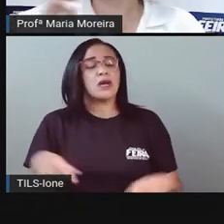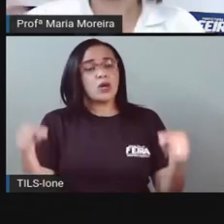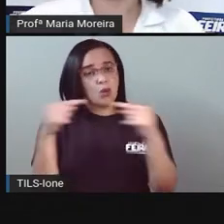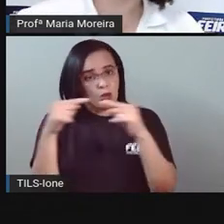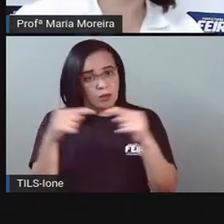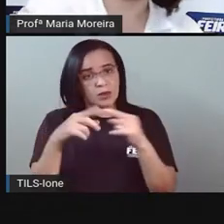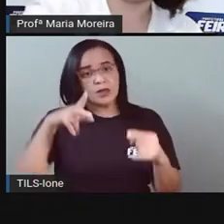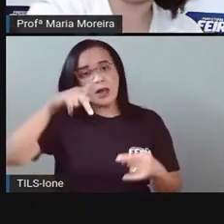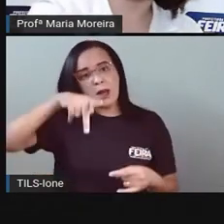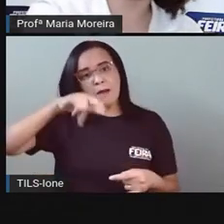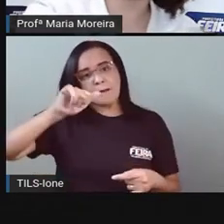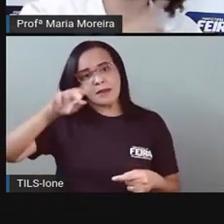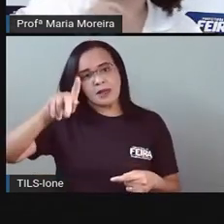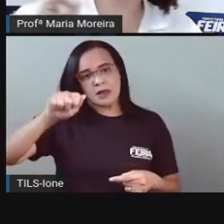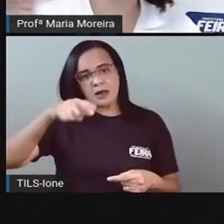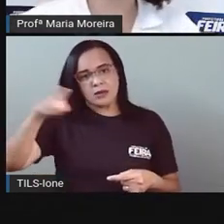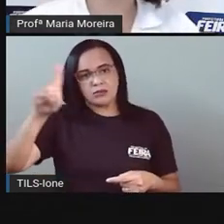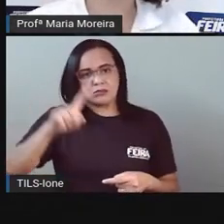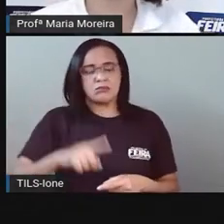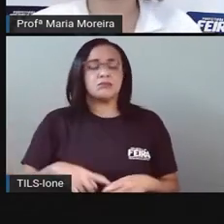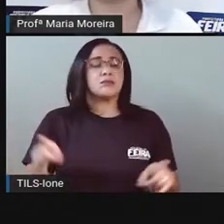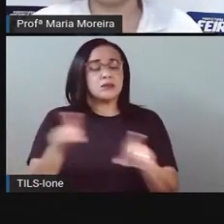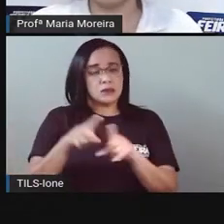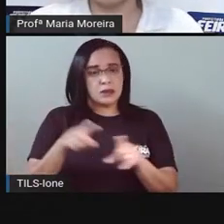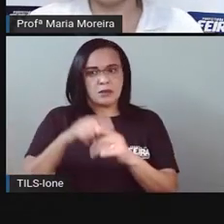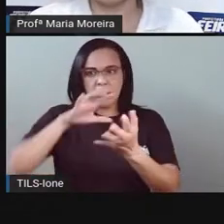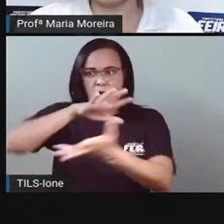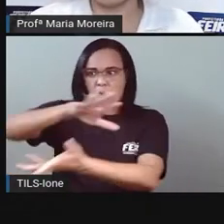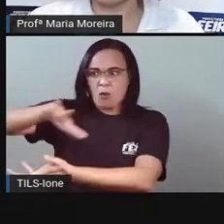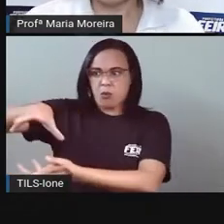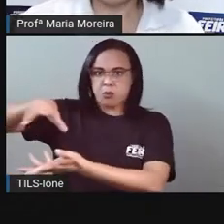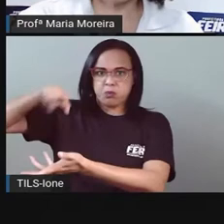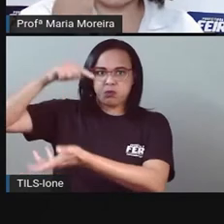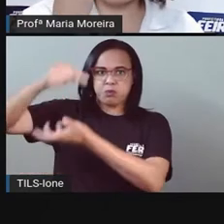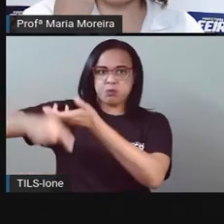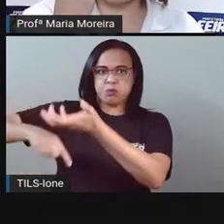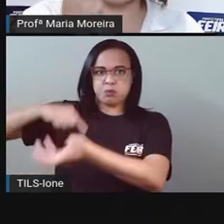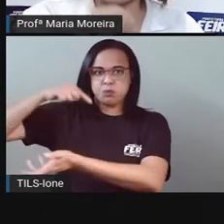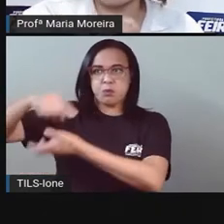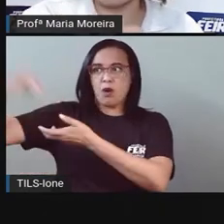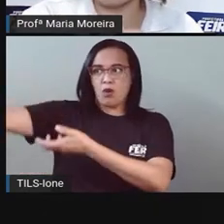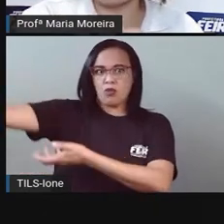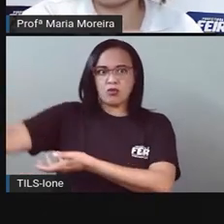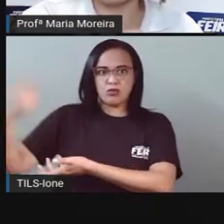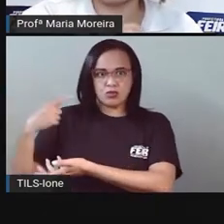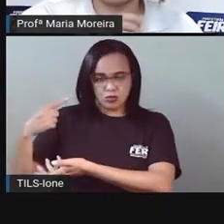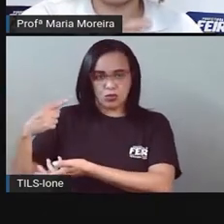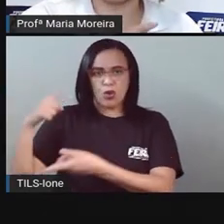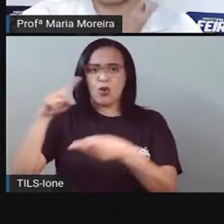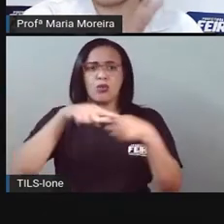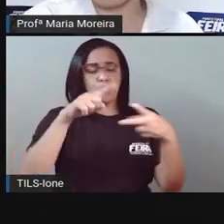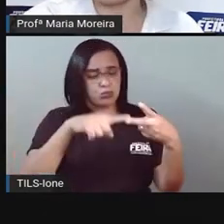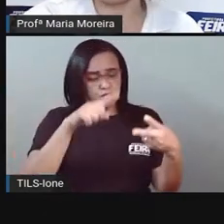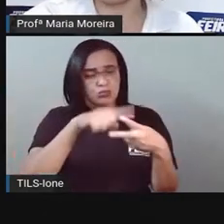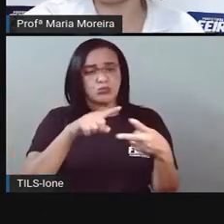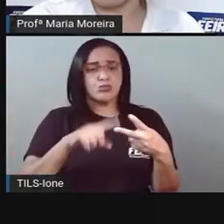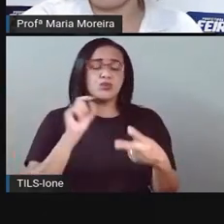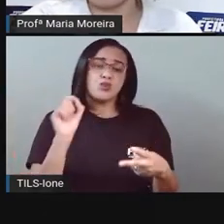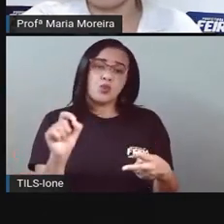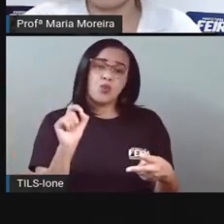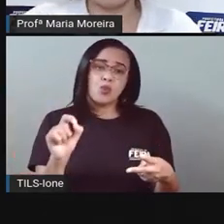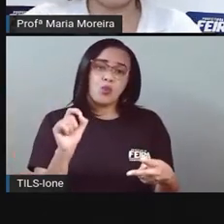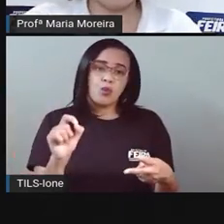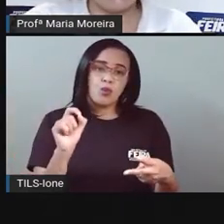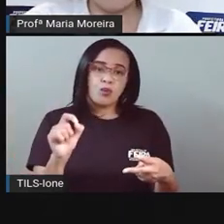o quê? A Terra girando aí em torno do sol. E que esses dois movimentos, não, tipo, agora é um,